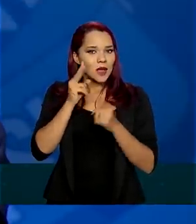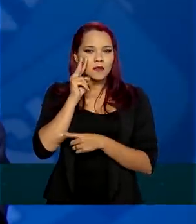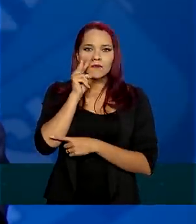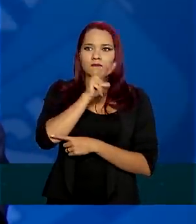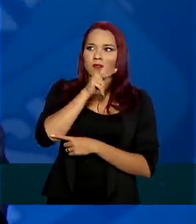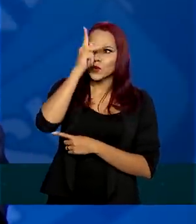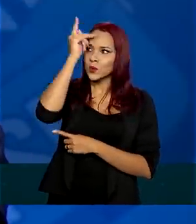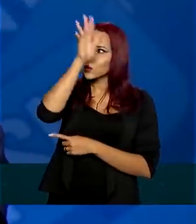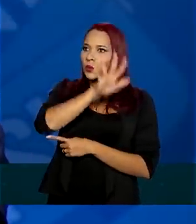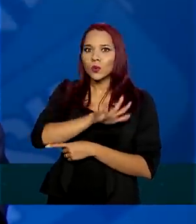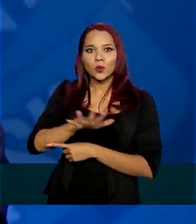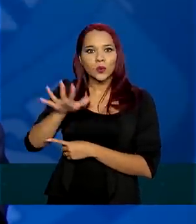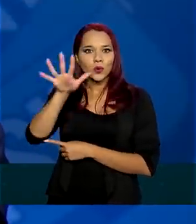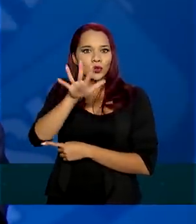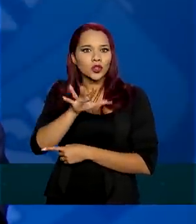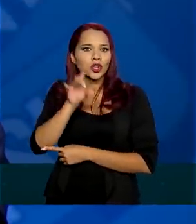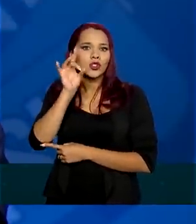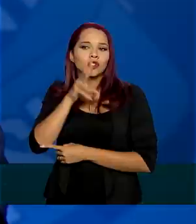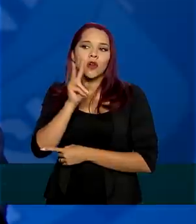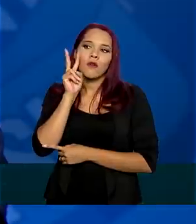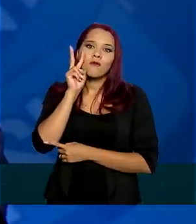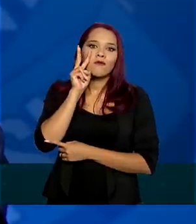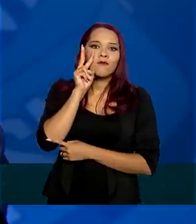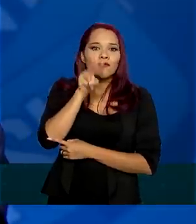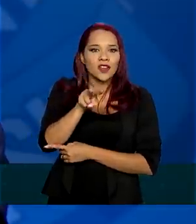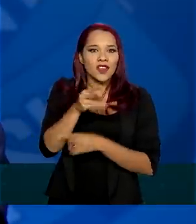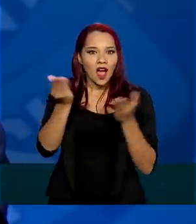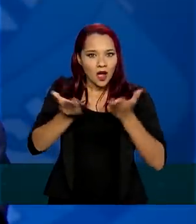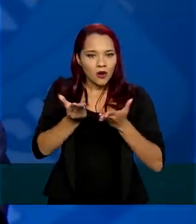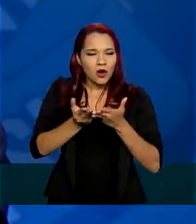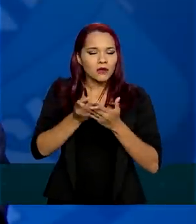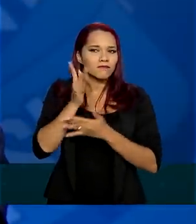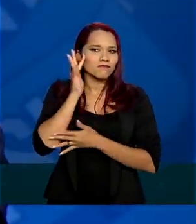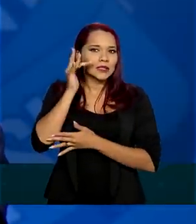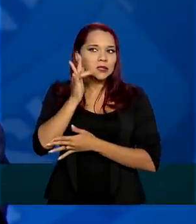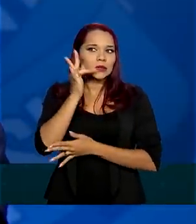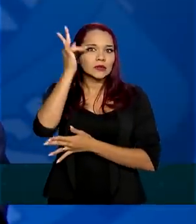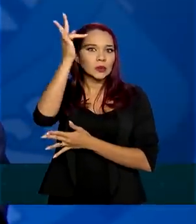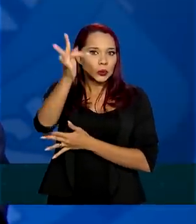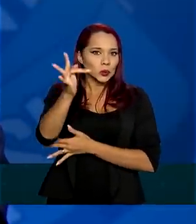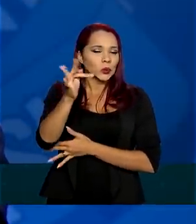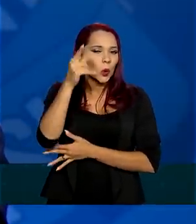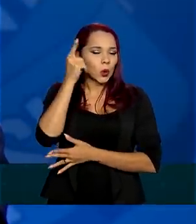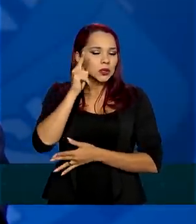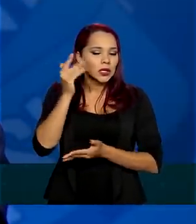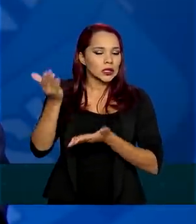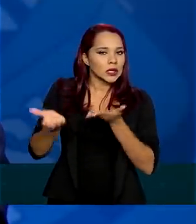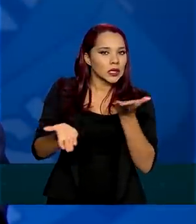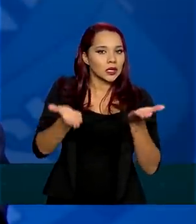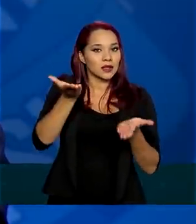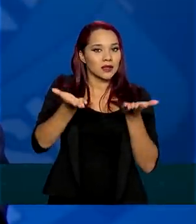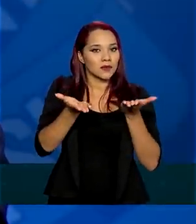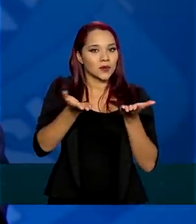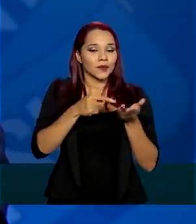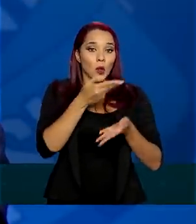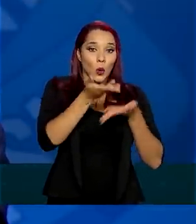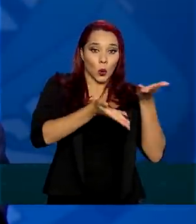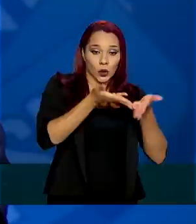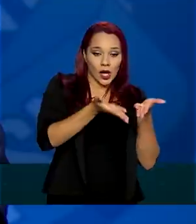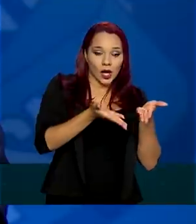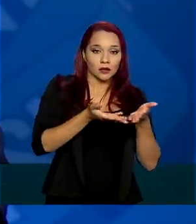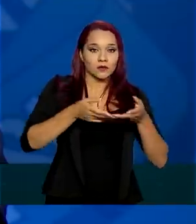todos, não apenas no presente, mas também no futuro, equilibra os cuidados, os